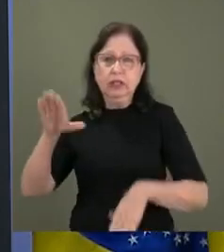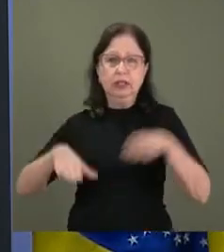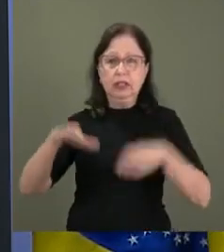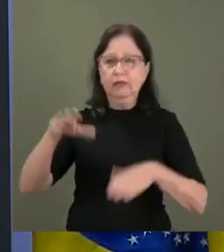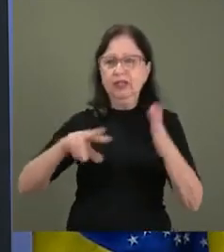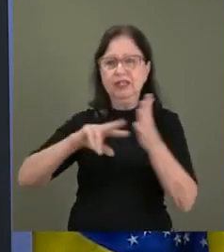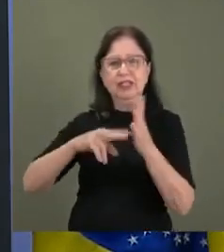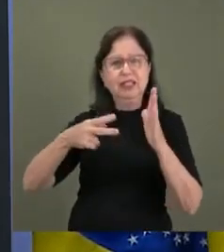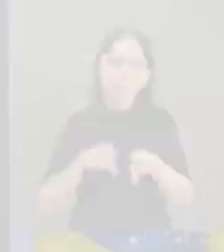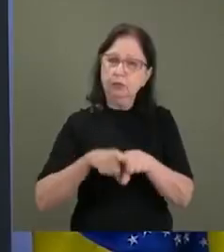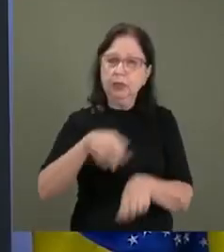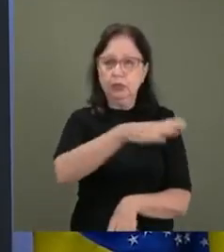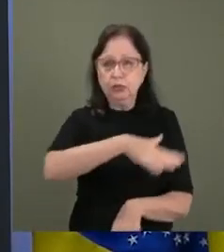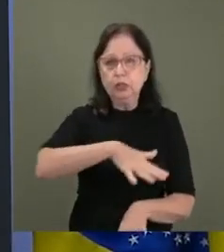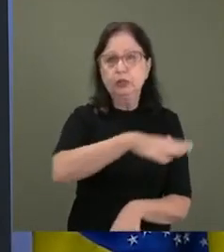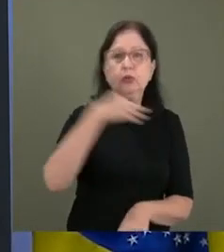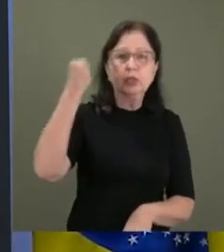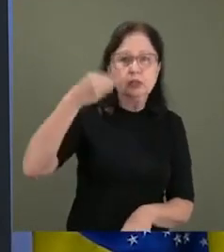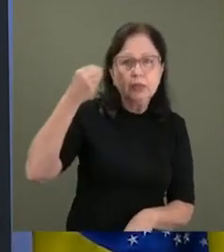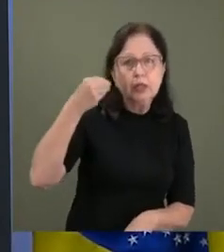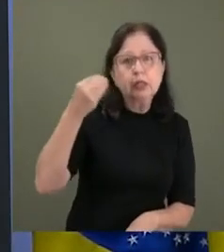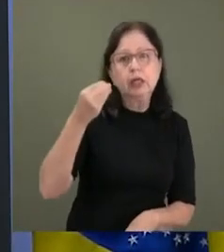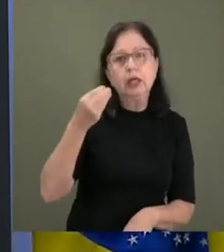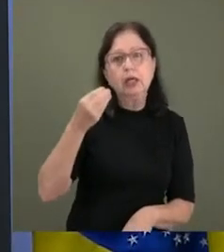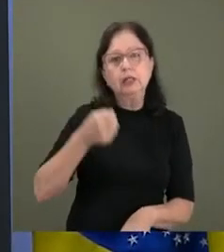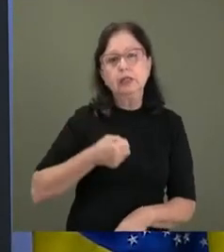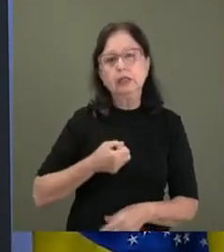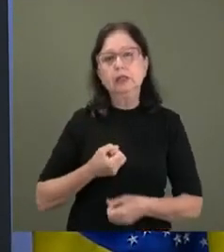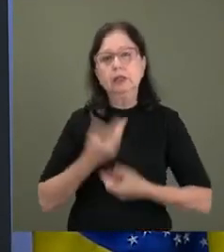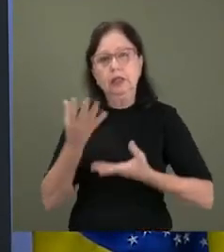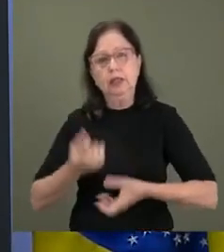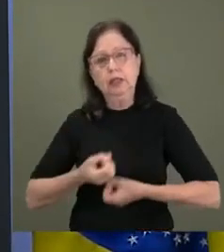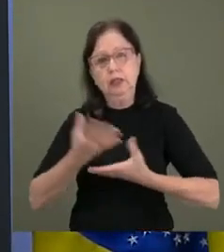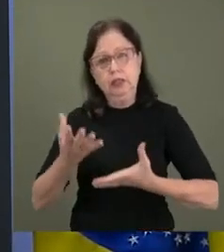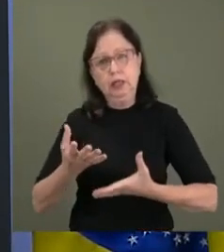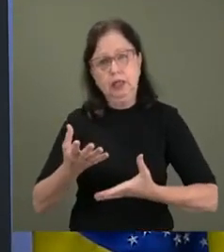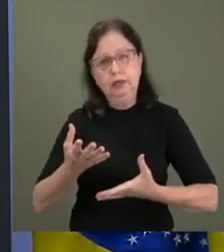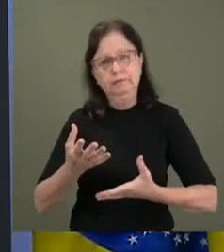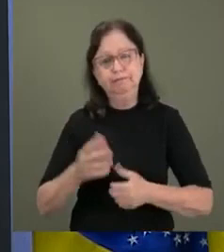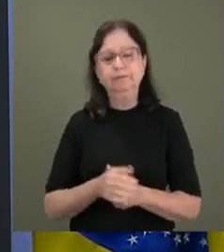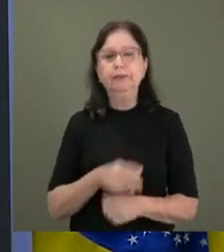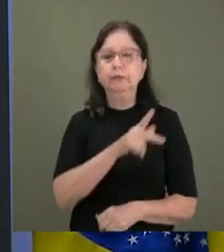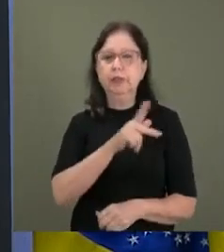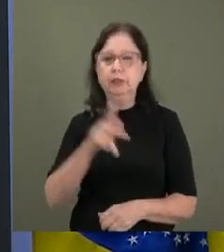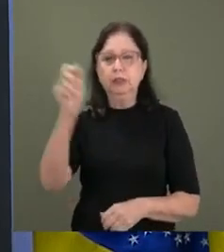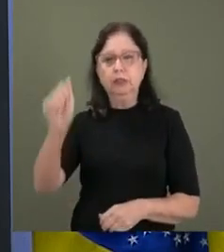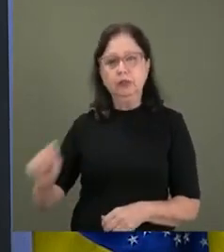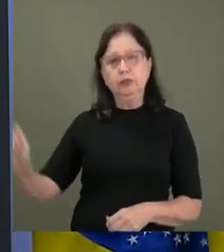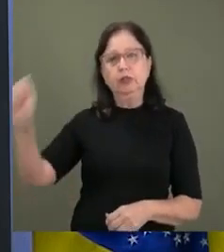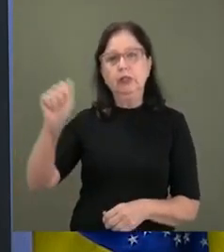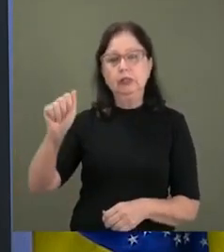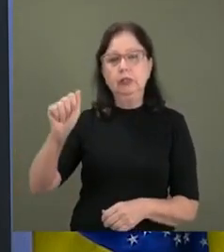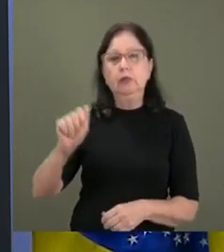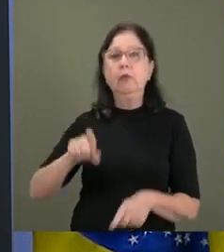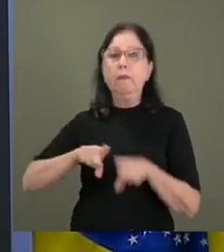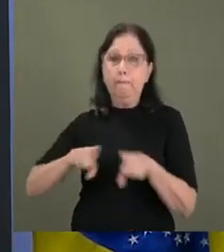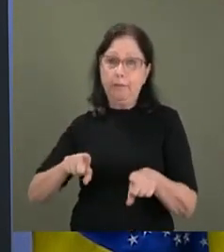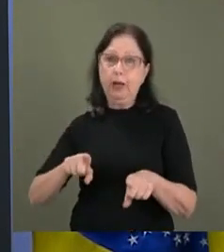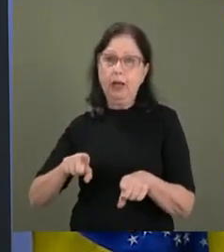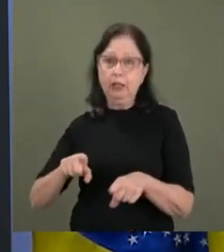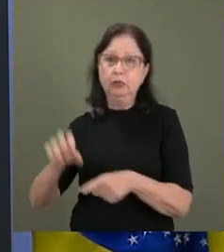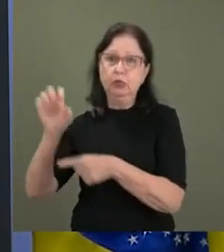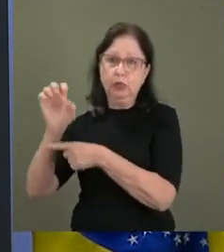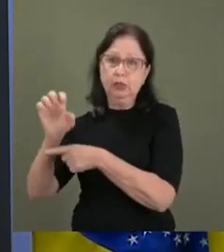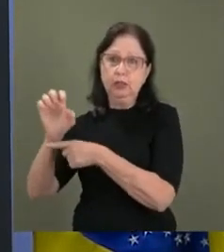bastante parecidos. Hoje, assim como a associação que presida no Rio, existem outras 17 associações regionais, em